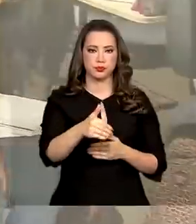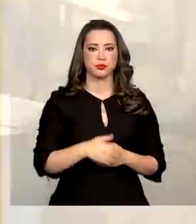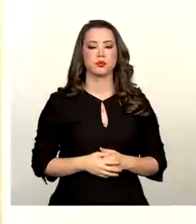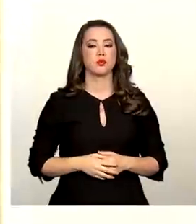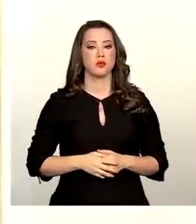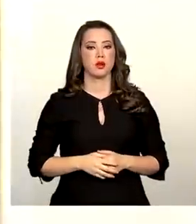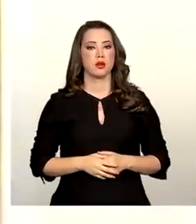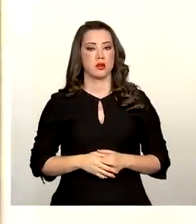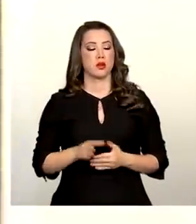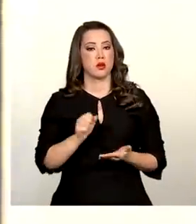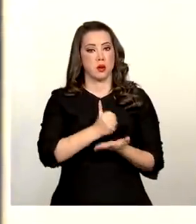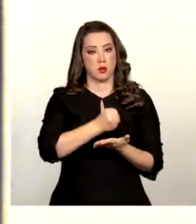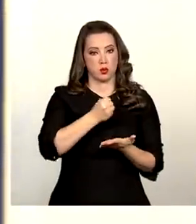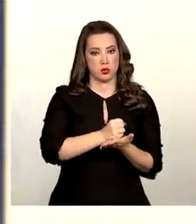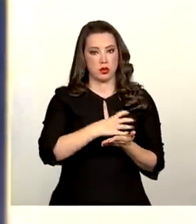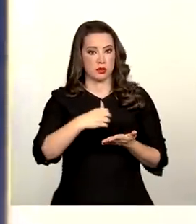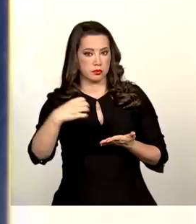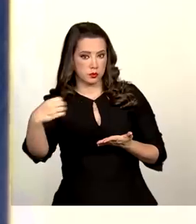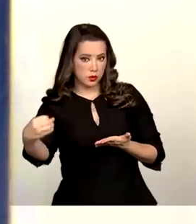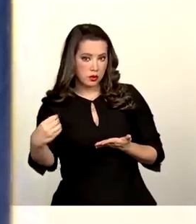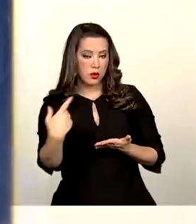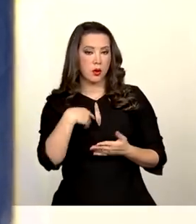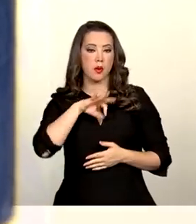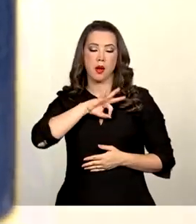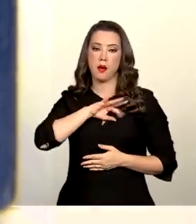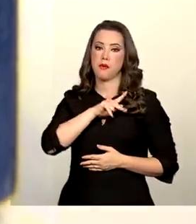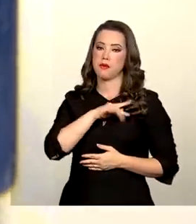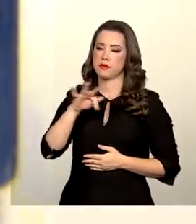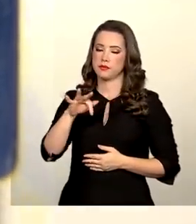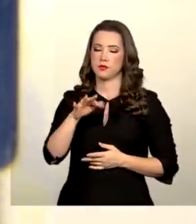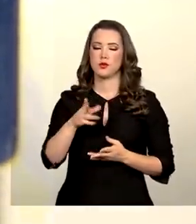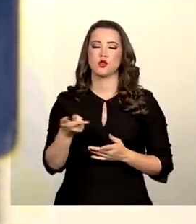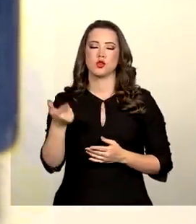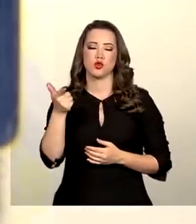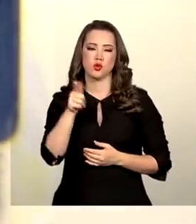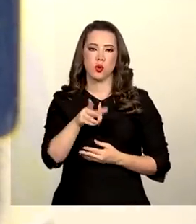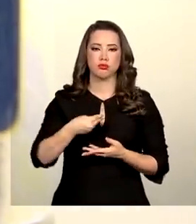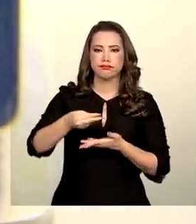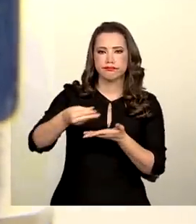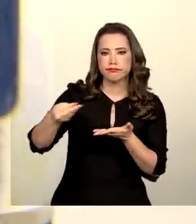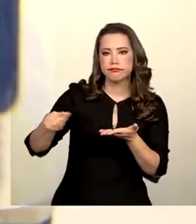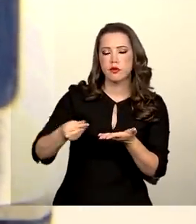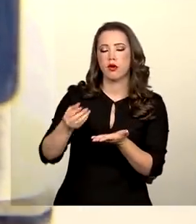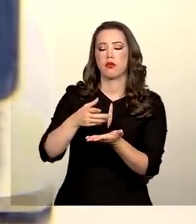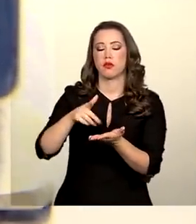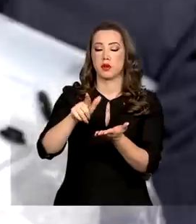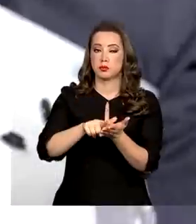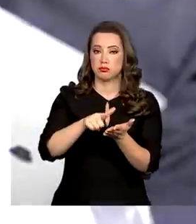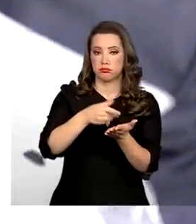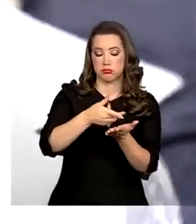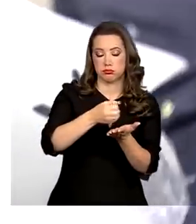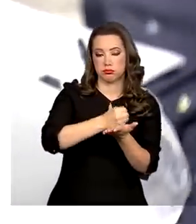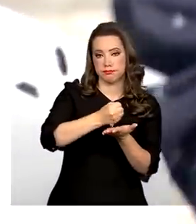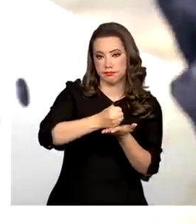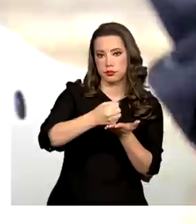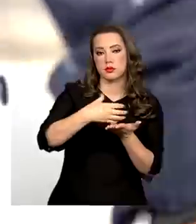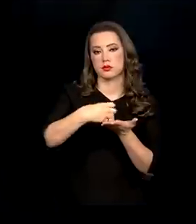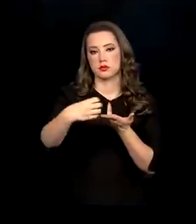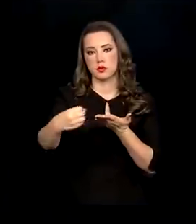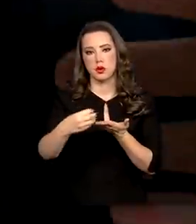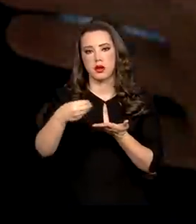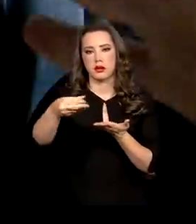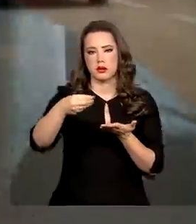Emissão de passaportes. Polícia Federal volta a distribuir o documento de viagem em todo o país. A entrega será gradual.